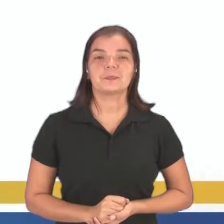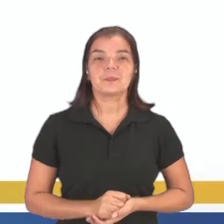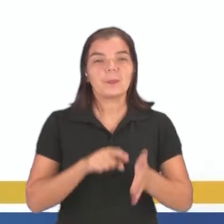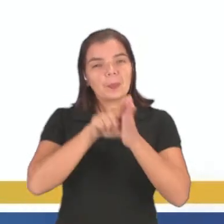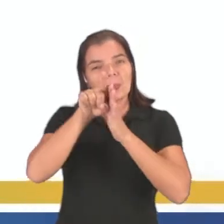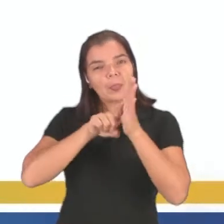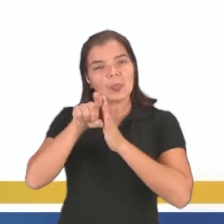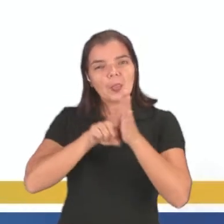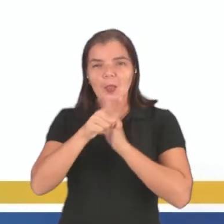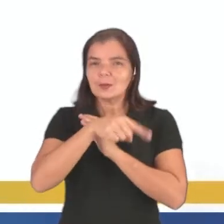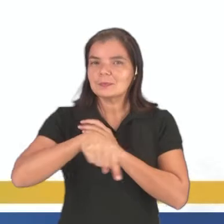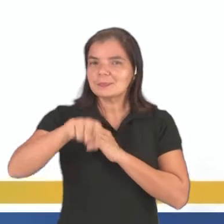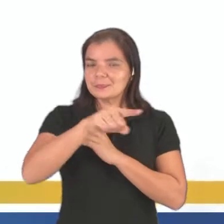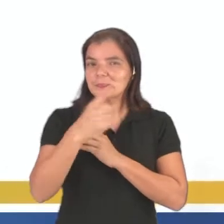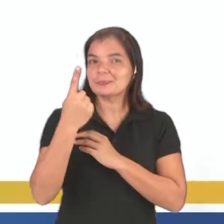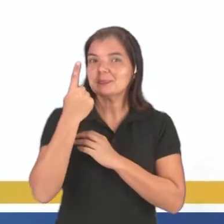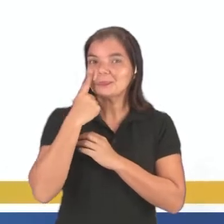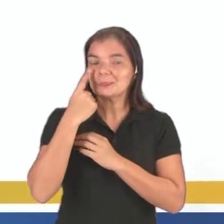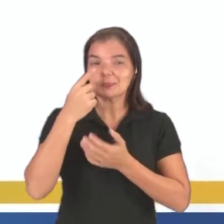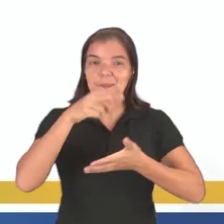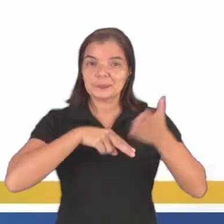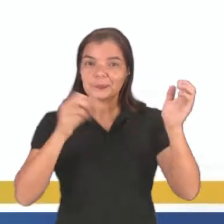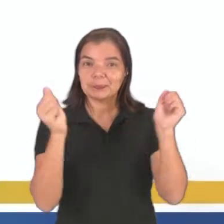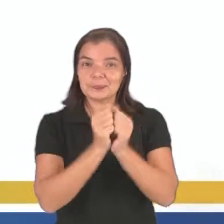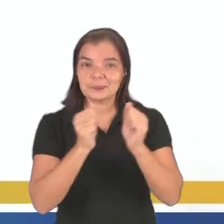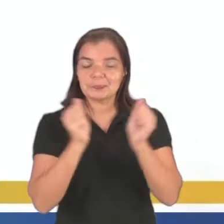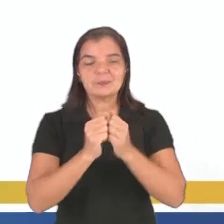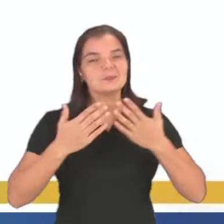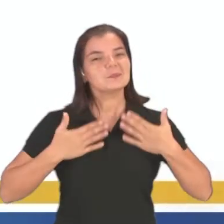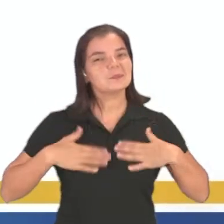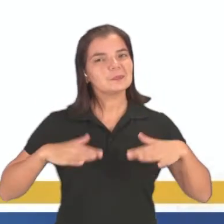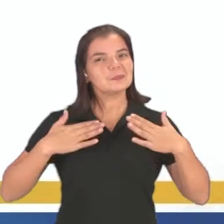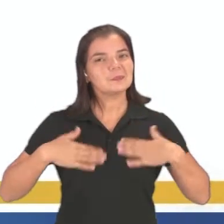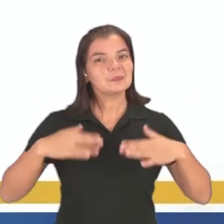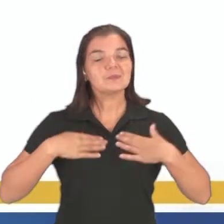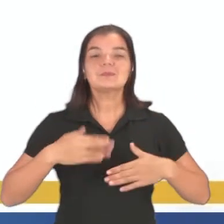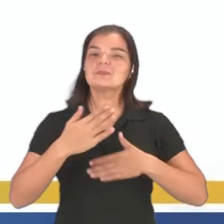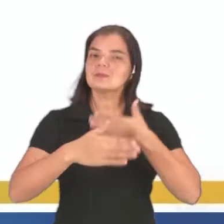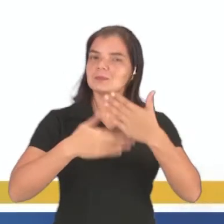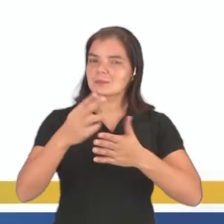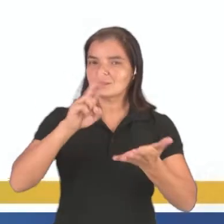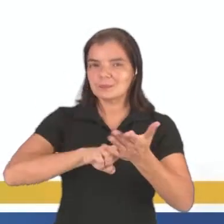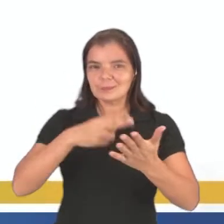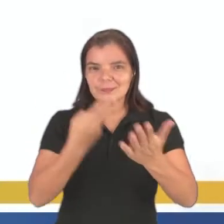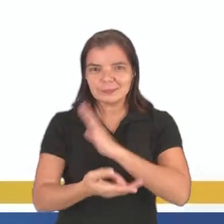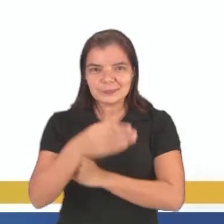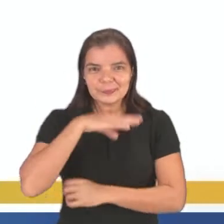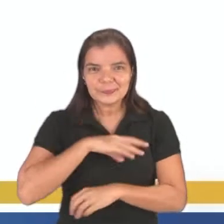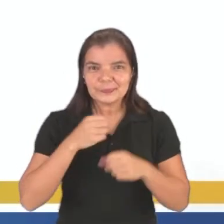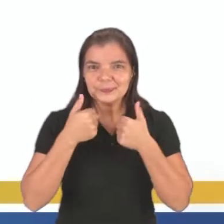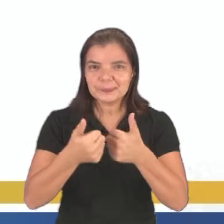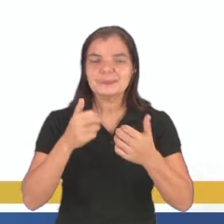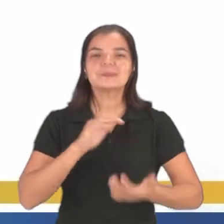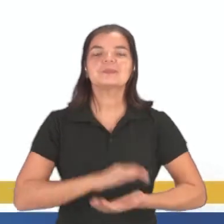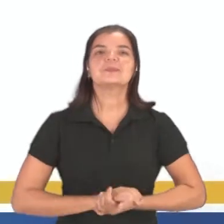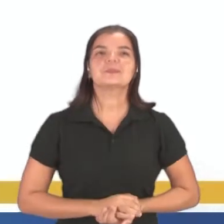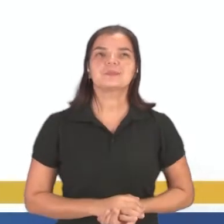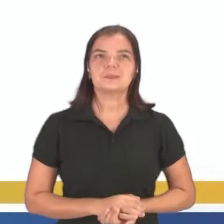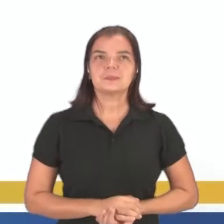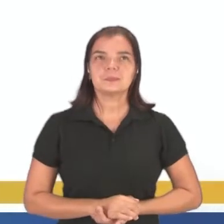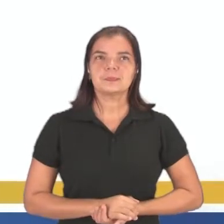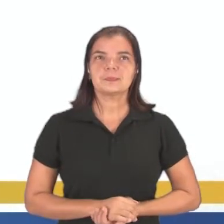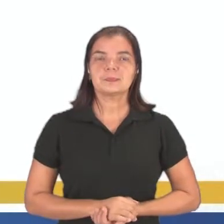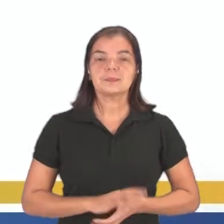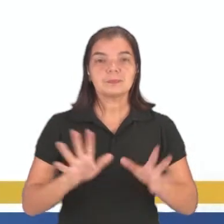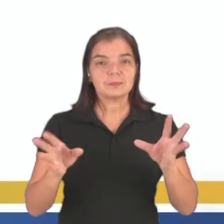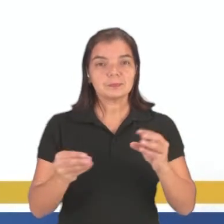essa pesquisa que eu fiz para vocês, acompanhem a leitura comigo, eu vou ler bem devagarzinho e em seguida vou fazer a tradução para vocês, tudo bem? Olha só,